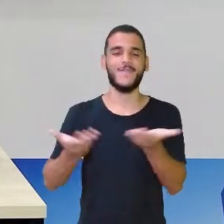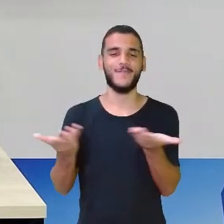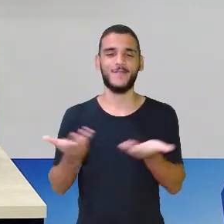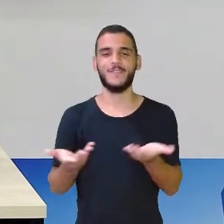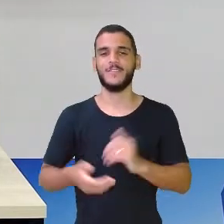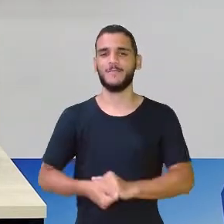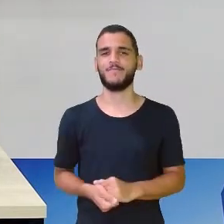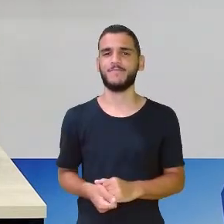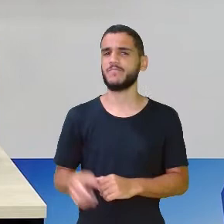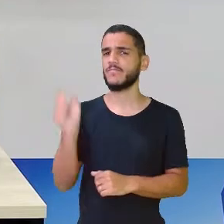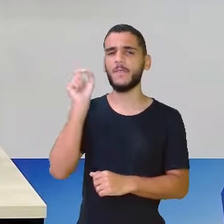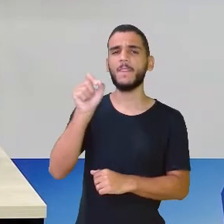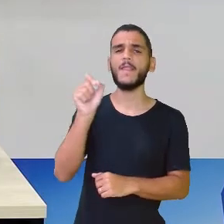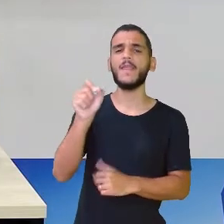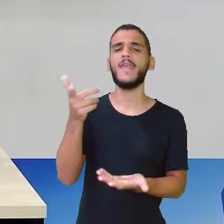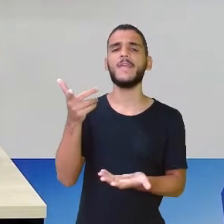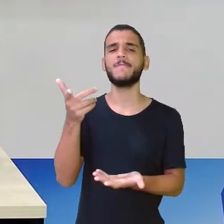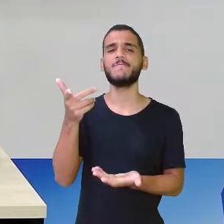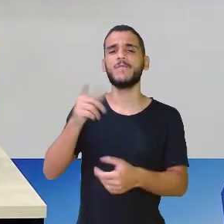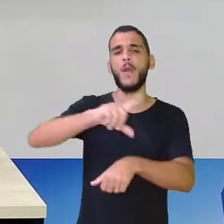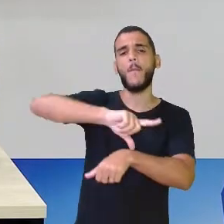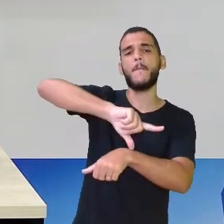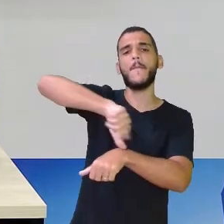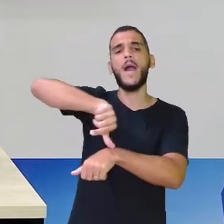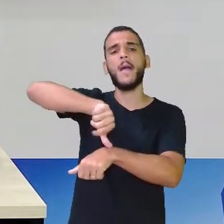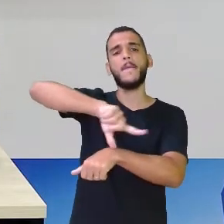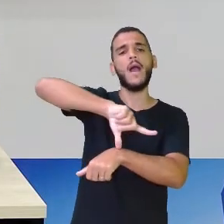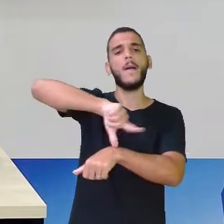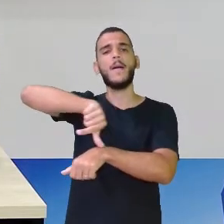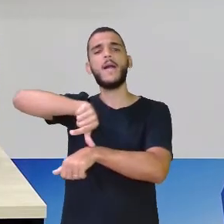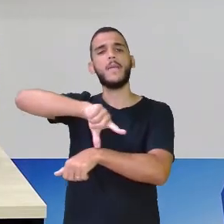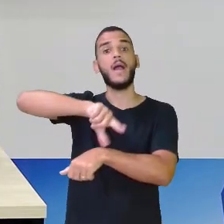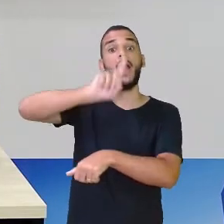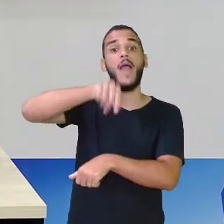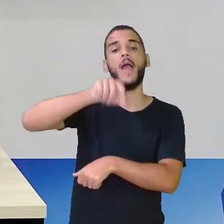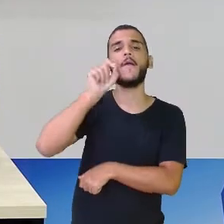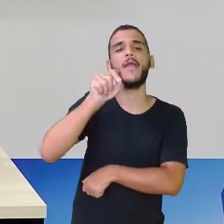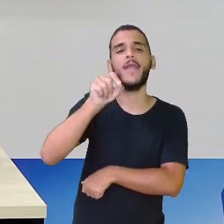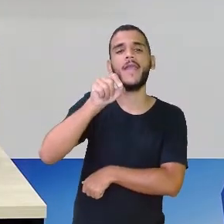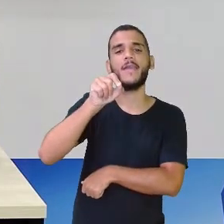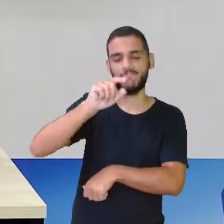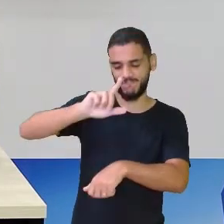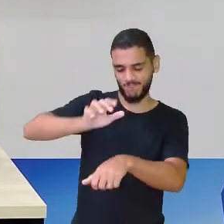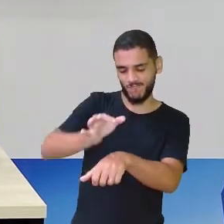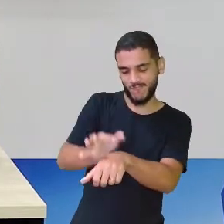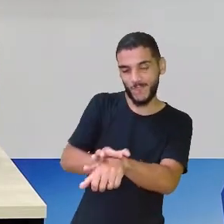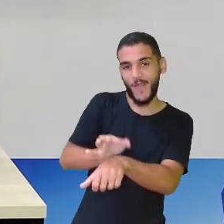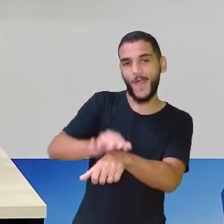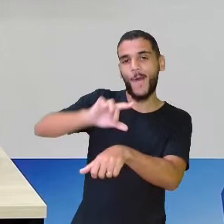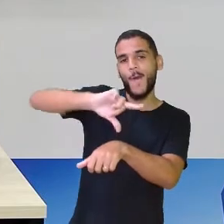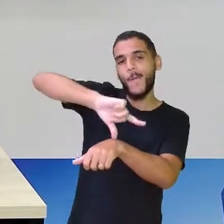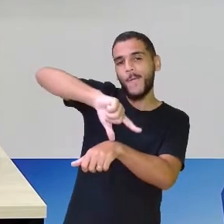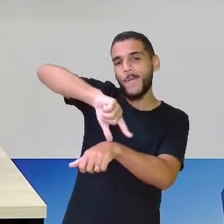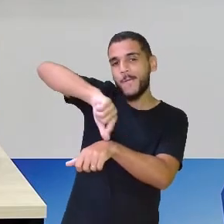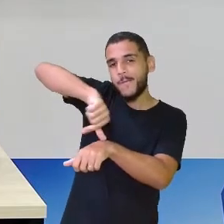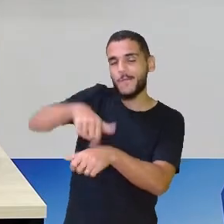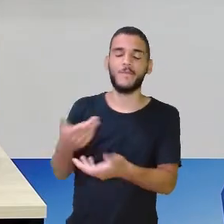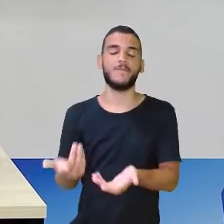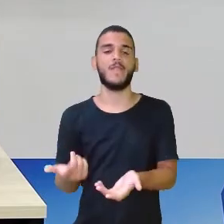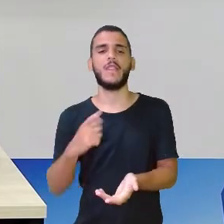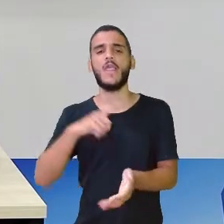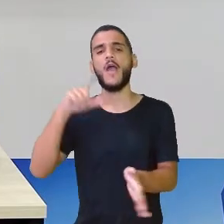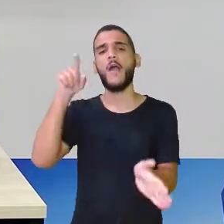quem é que faz tic-tac é o nosso relógio. Mas aí eu tenho uma perguntinha pra